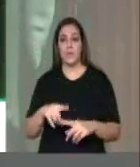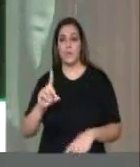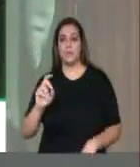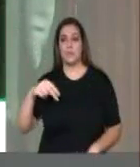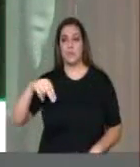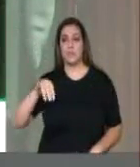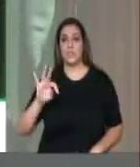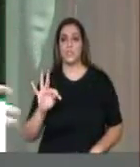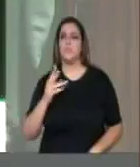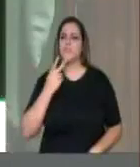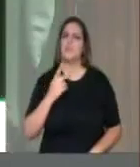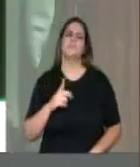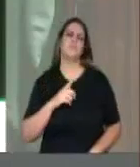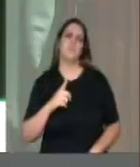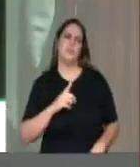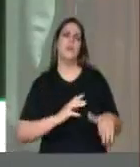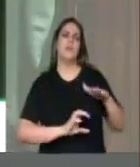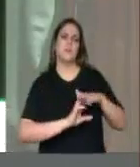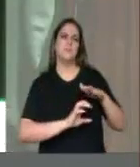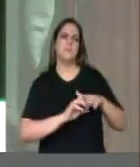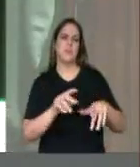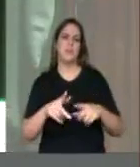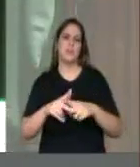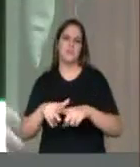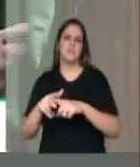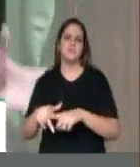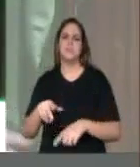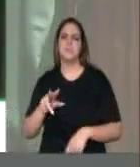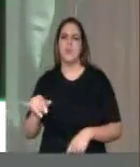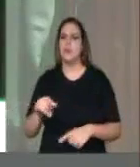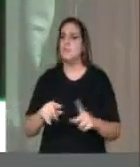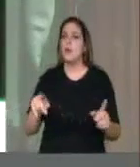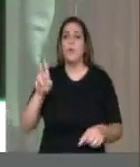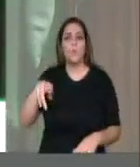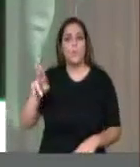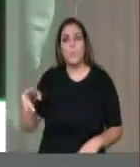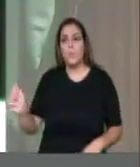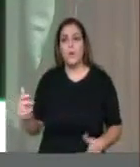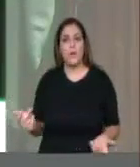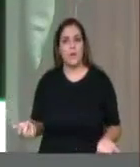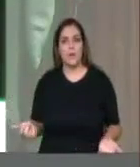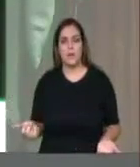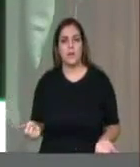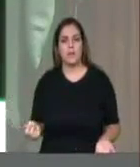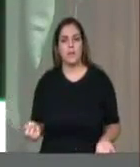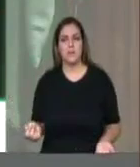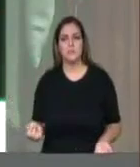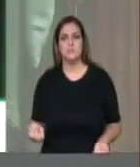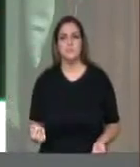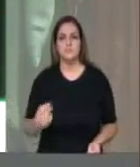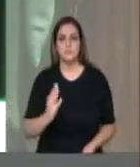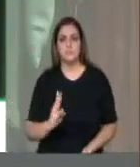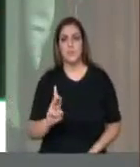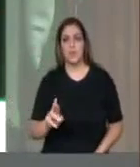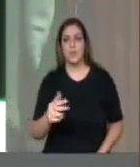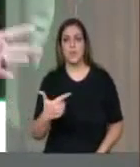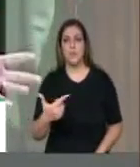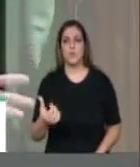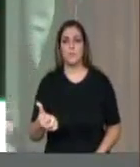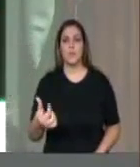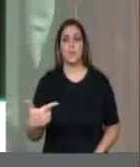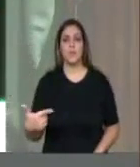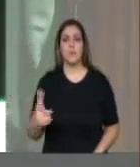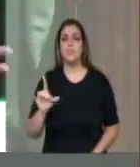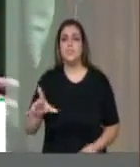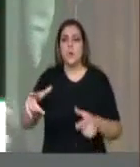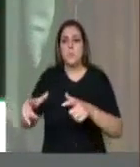manutenção, essa empresa deve estar de férias ou tinha esquema que não trabalha e a nossa BR-262 virou uma buraqueira só.